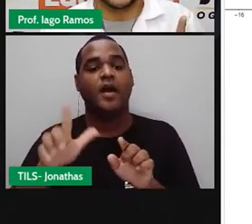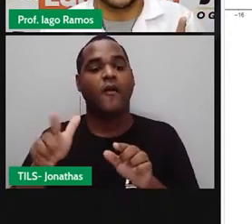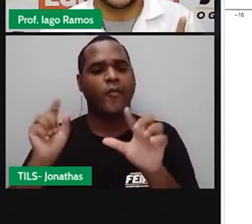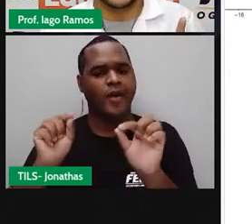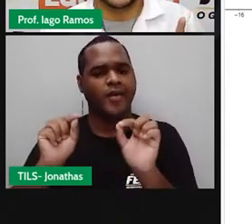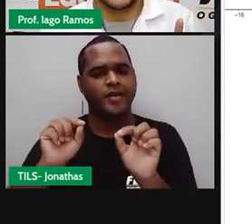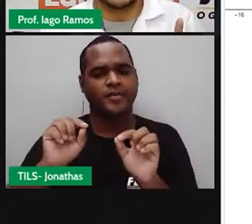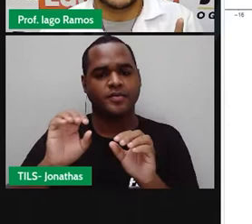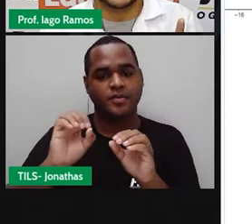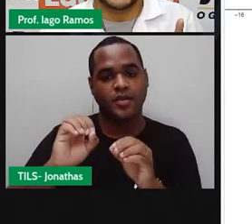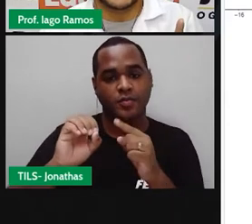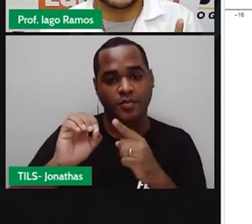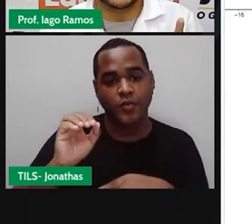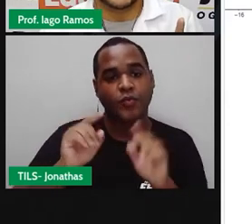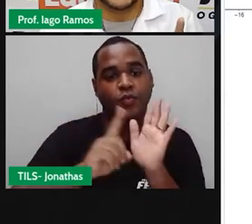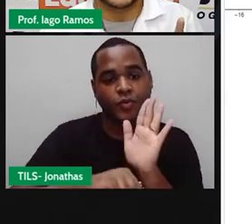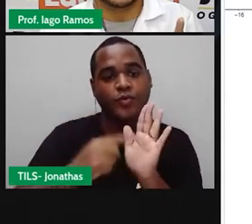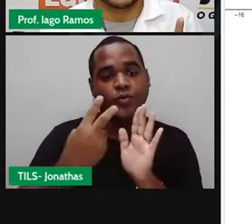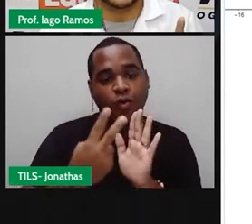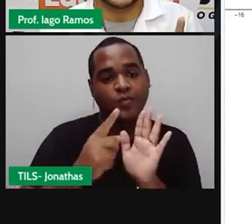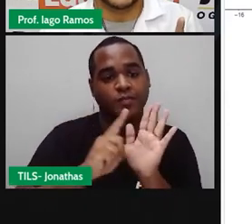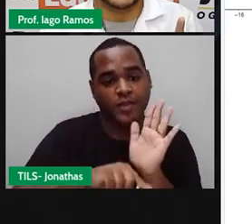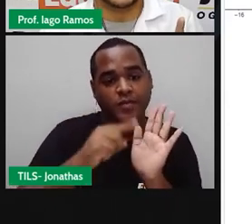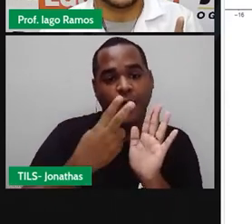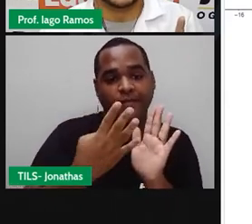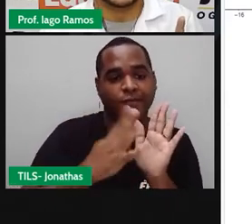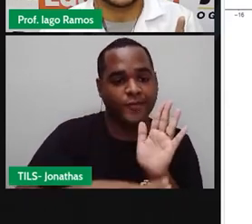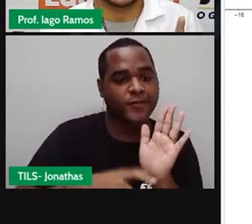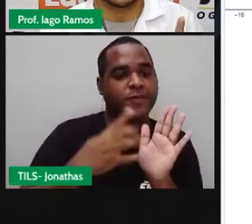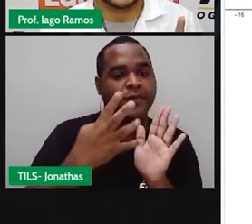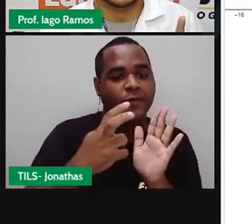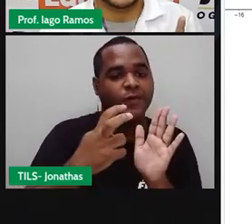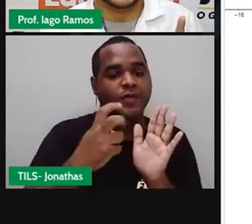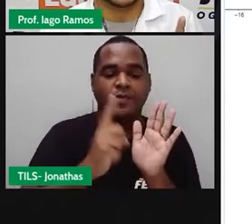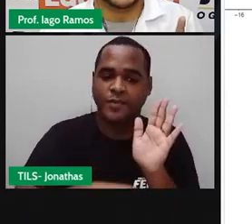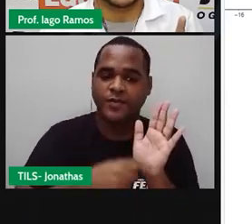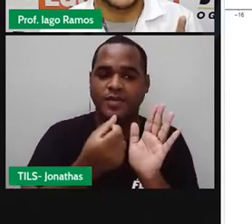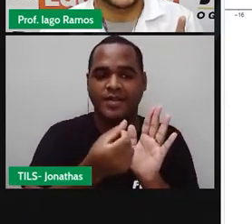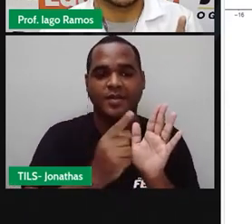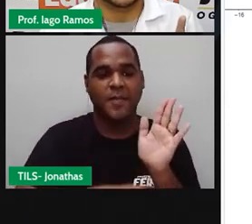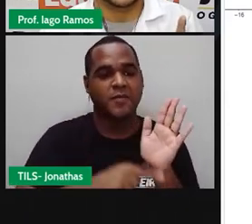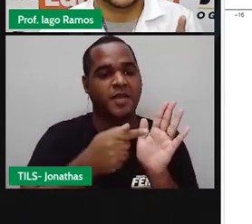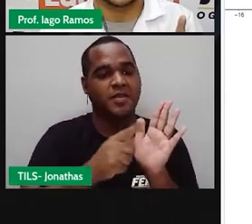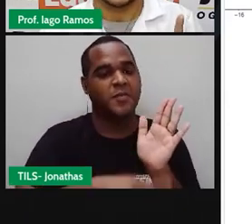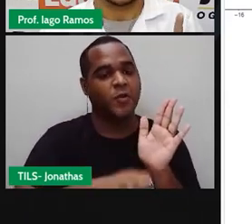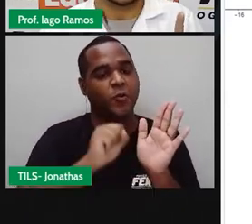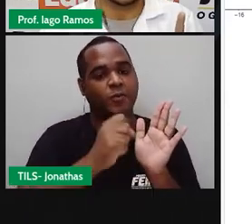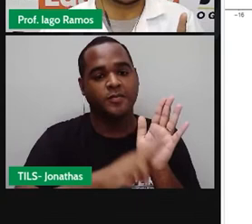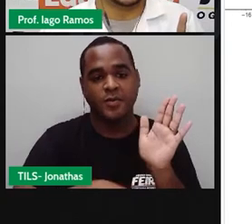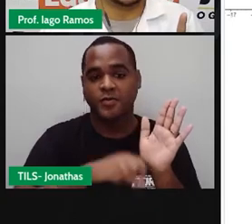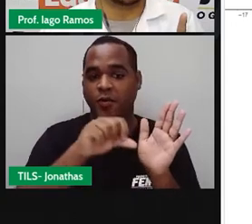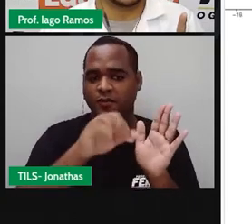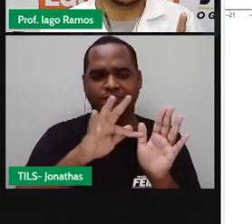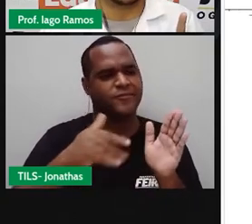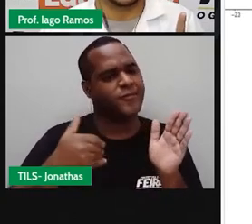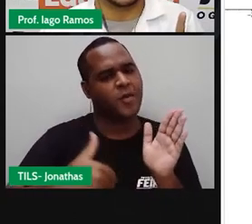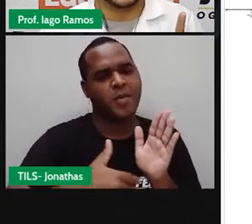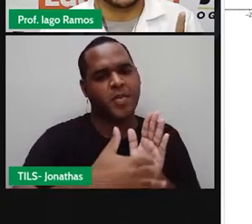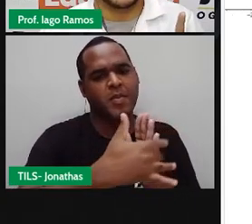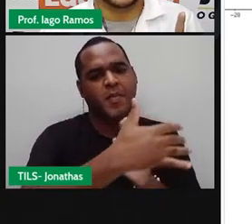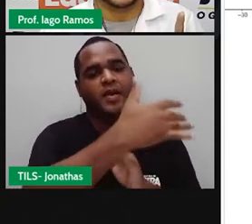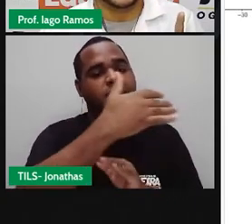esquerda dele, Menos um, menos dois, menos três, menos quatro, menos cinco, menos seis, menos sete, menos oito. E isso aqui vai